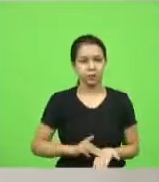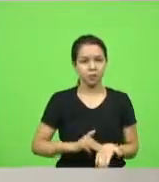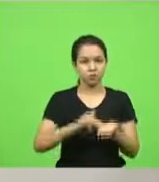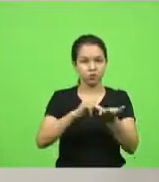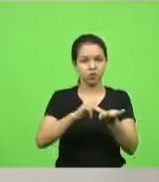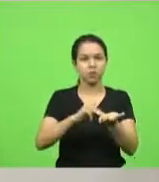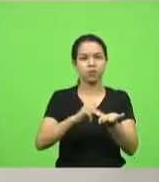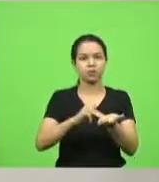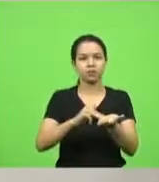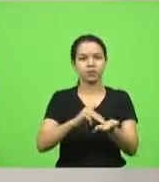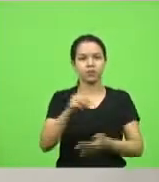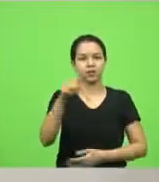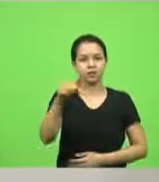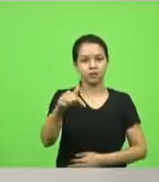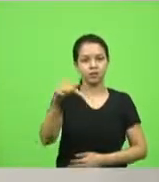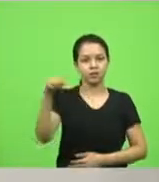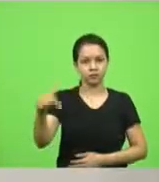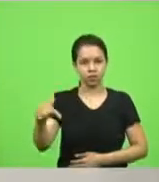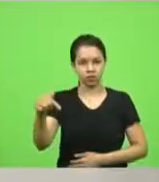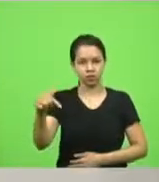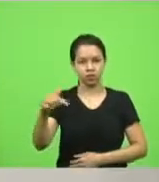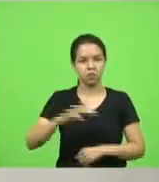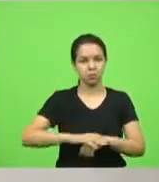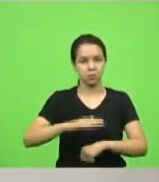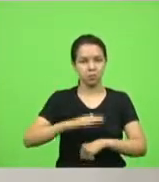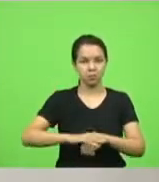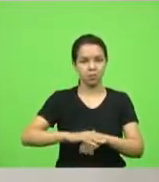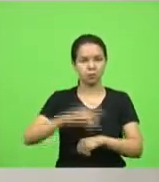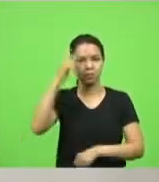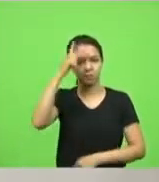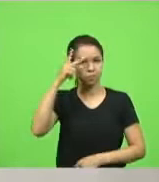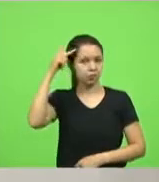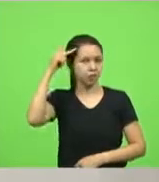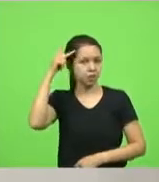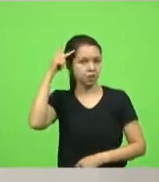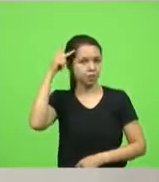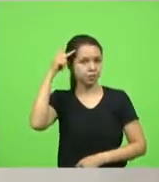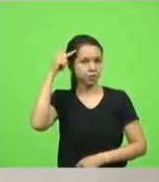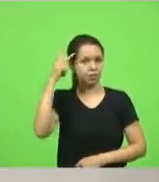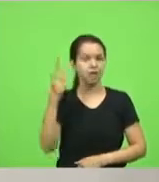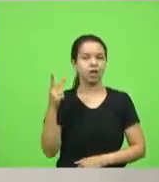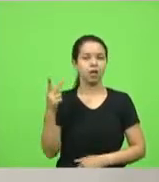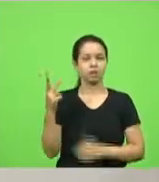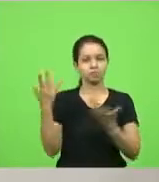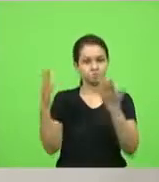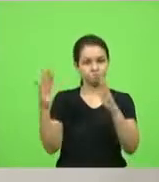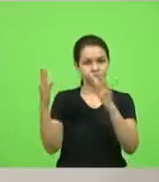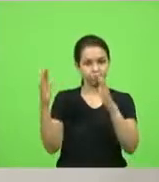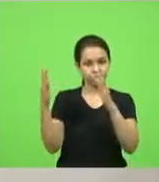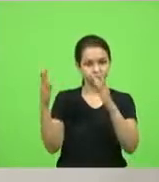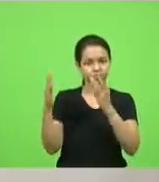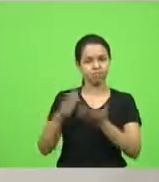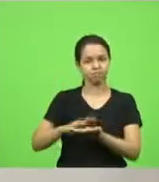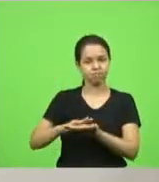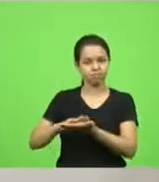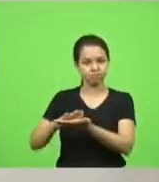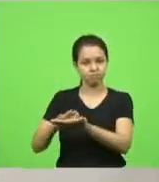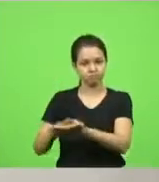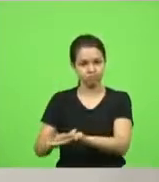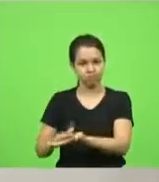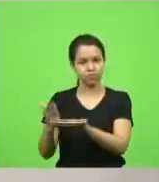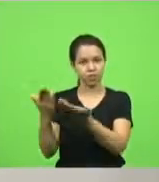Moção 77, autor, deputada Paulinha. Manifestando aplauso à vida e à obra do senhor